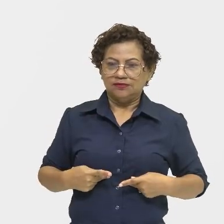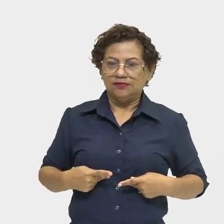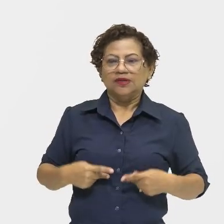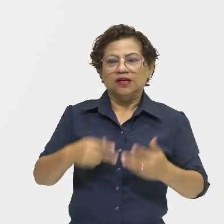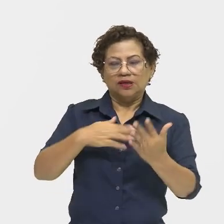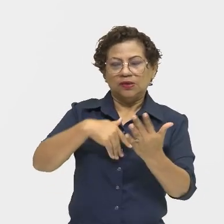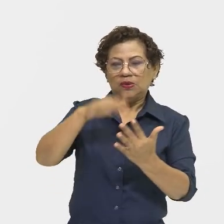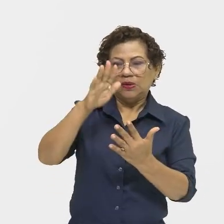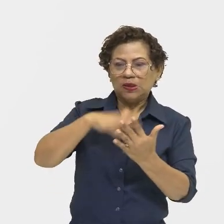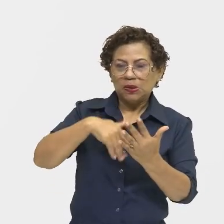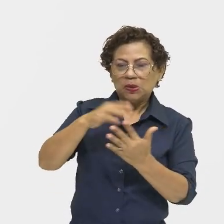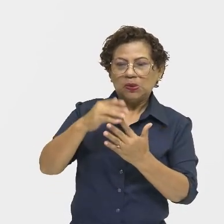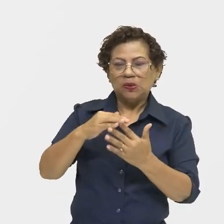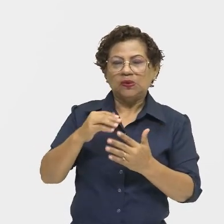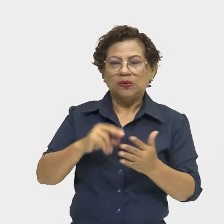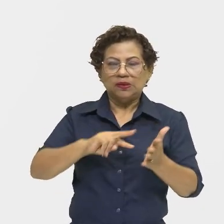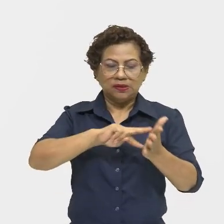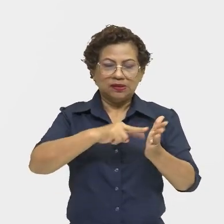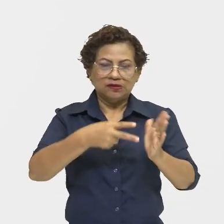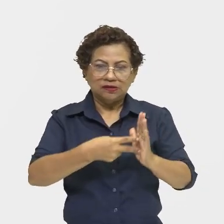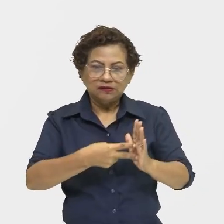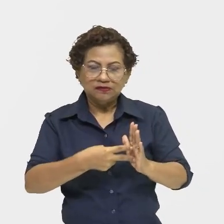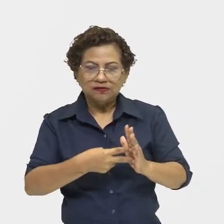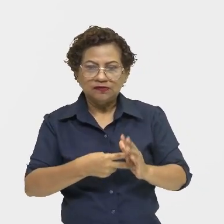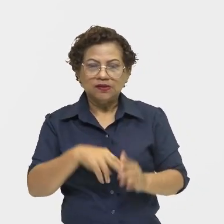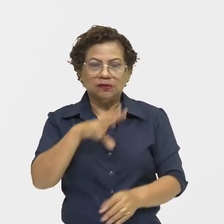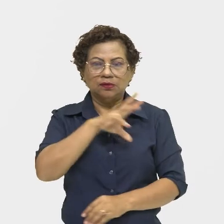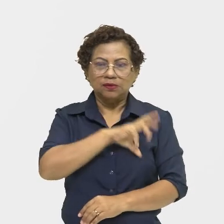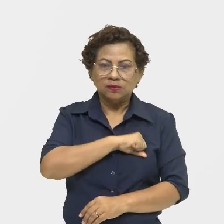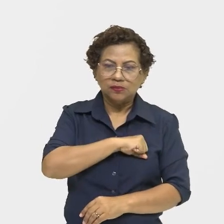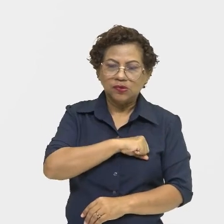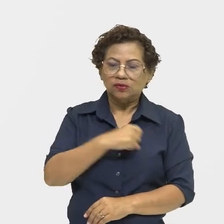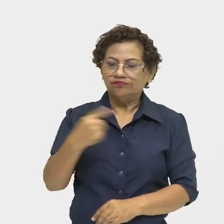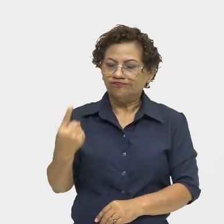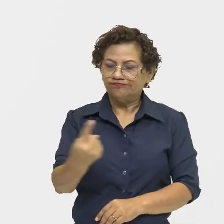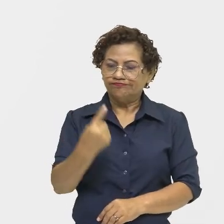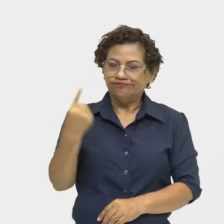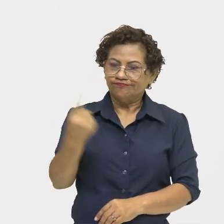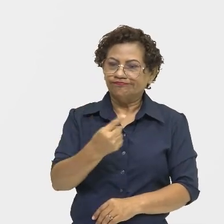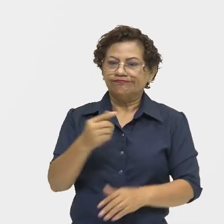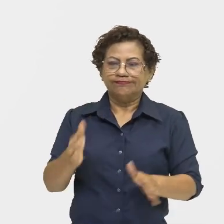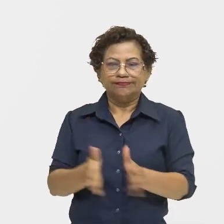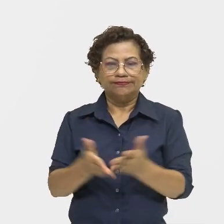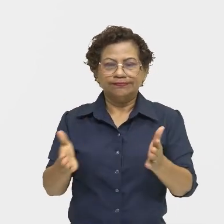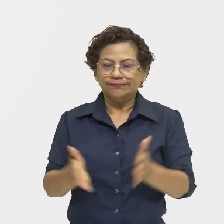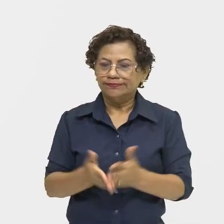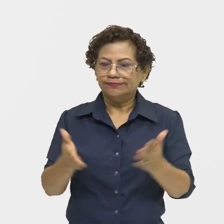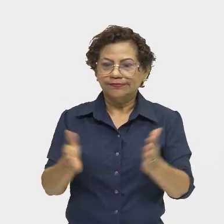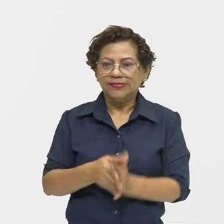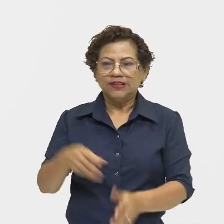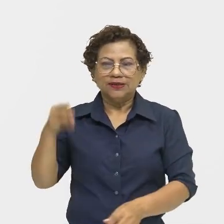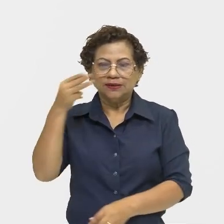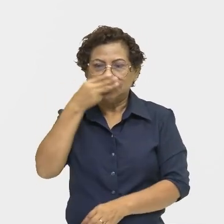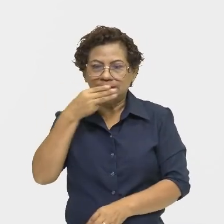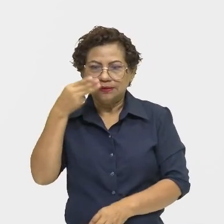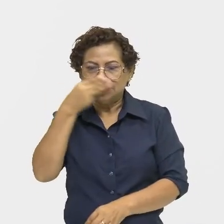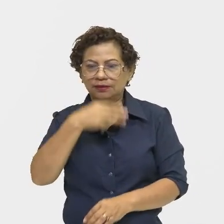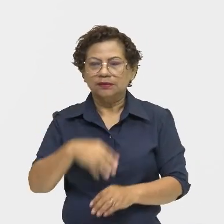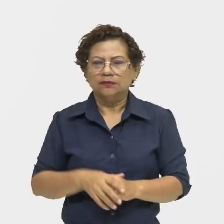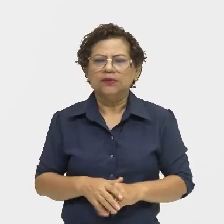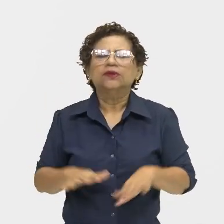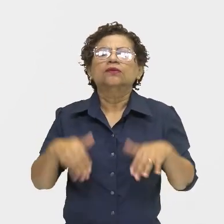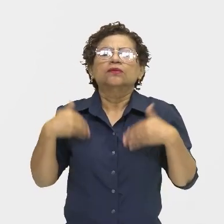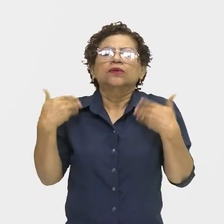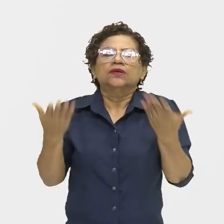amor, ao ciúme, ao medo, à solidão, à miséria, à miséria humana, à prostituição. E quais